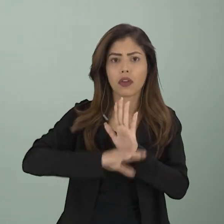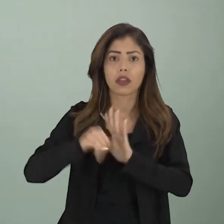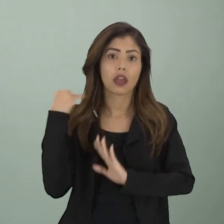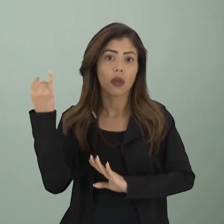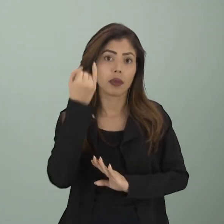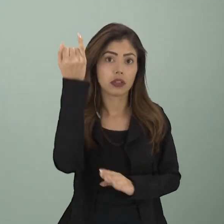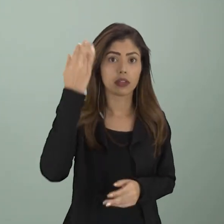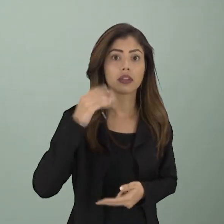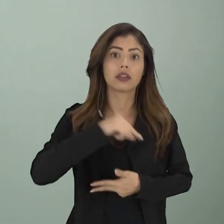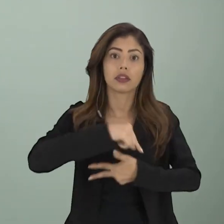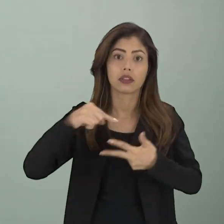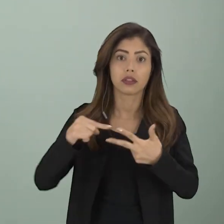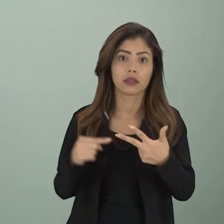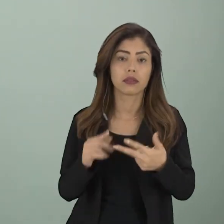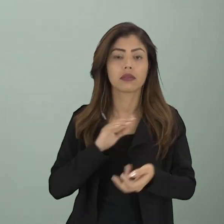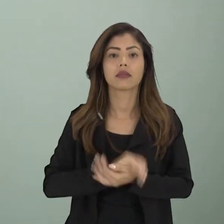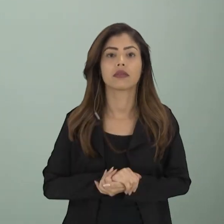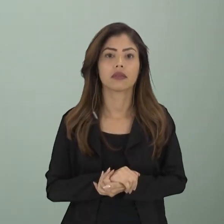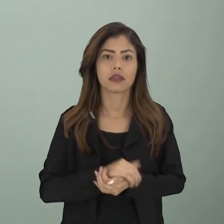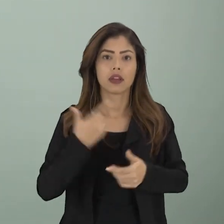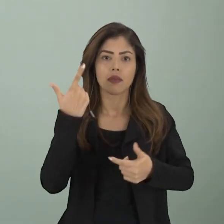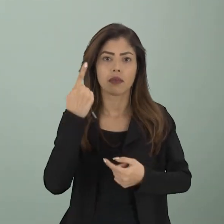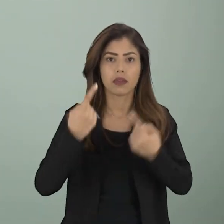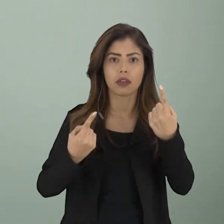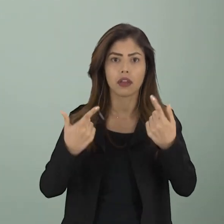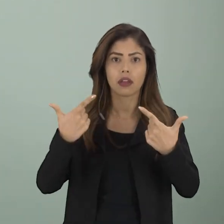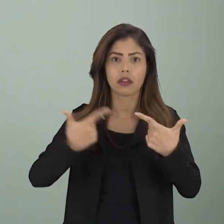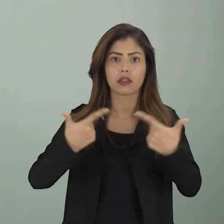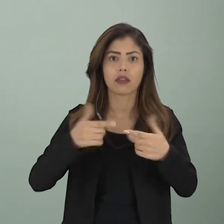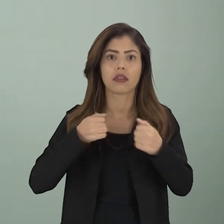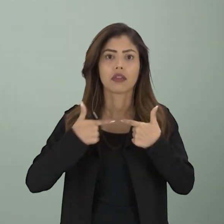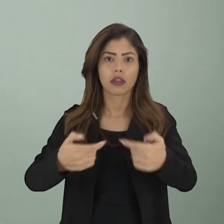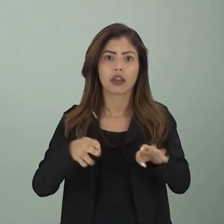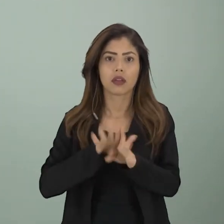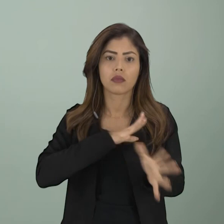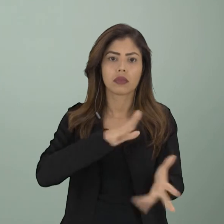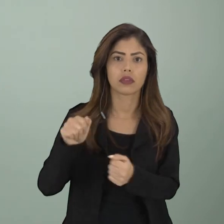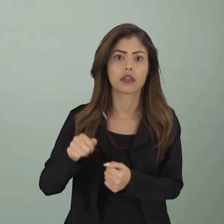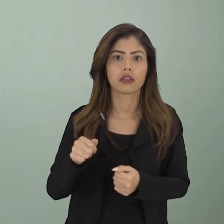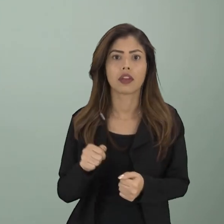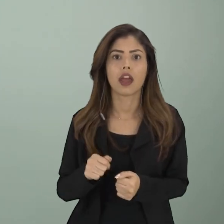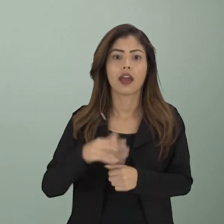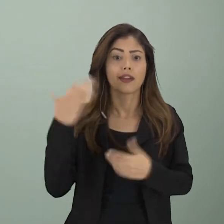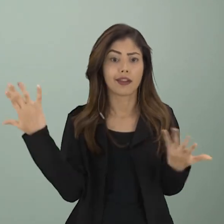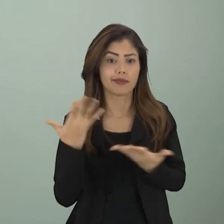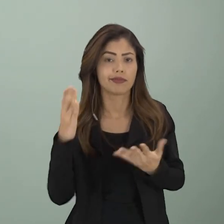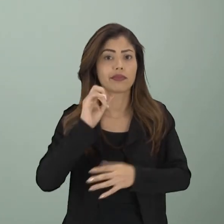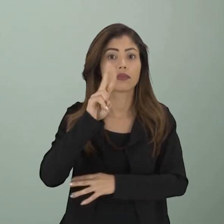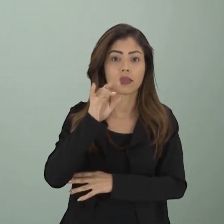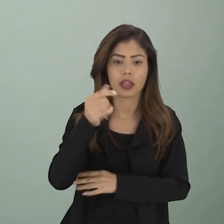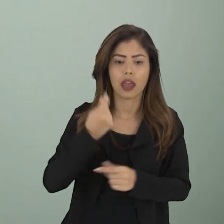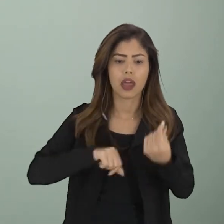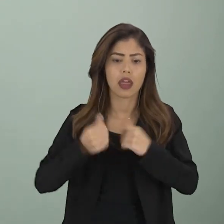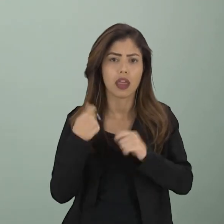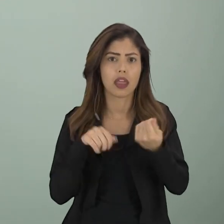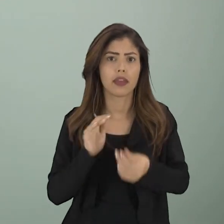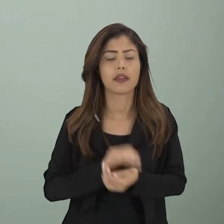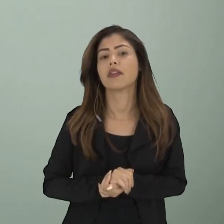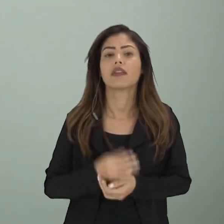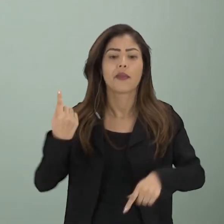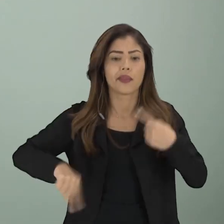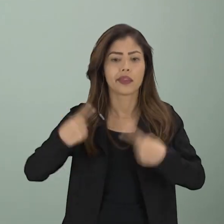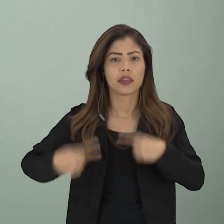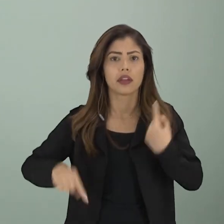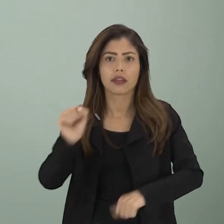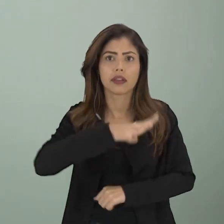importante aí nesse período entre a Primeira Guerra e a Segunda Guerra, né? Porque aí a gente está num período aí de crise, né? Econômica,